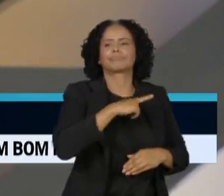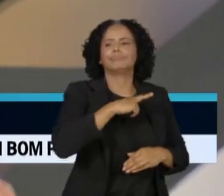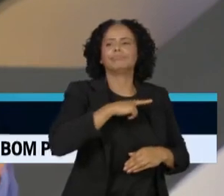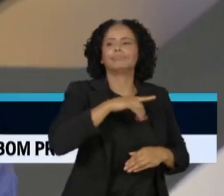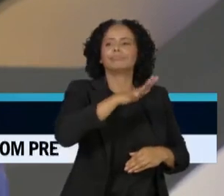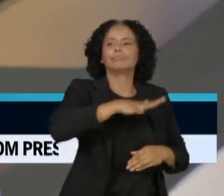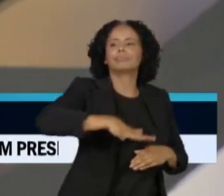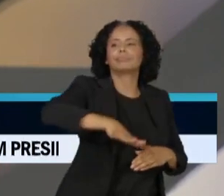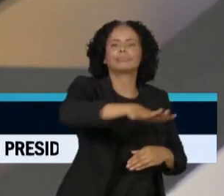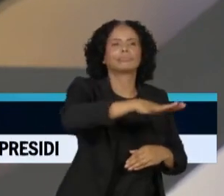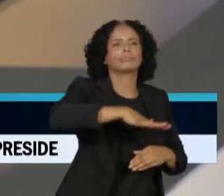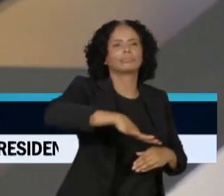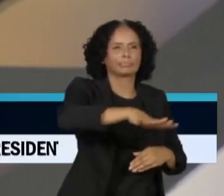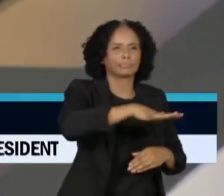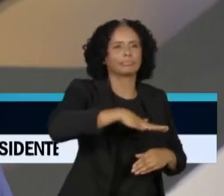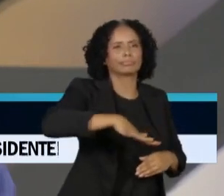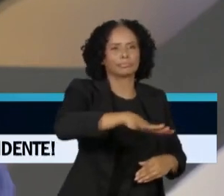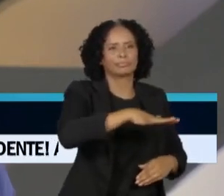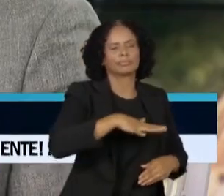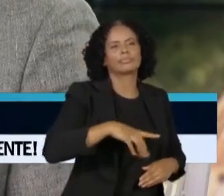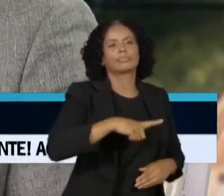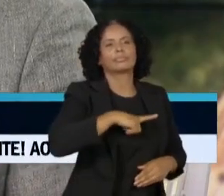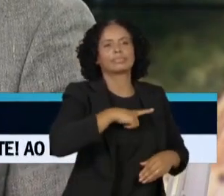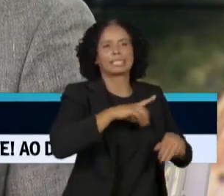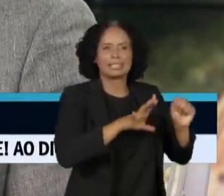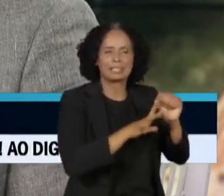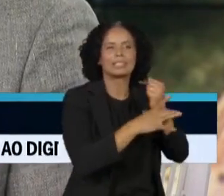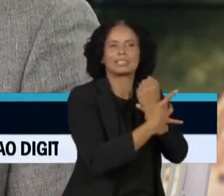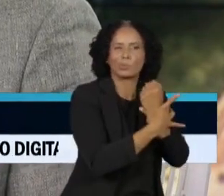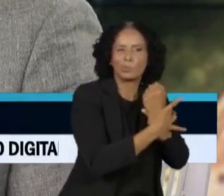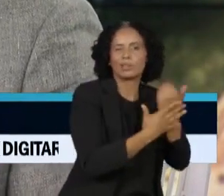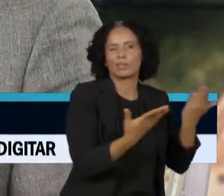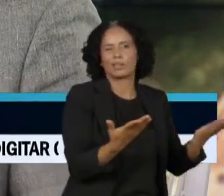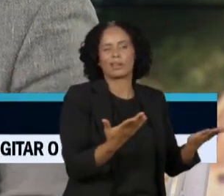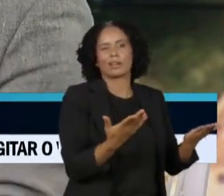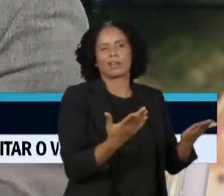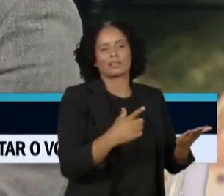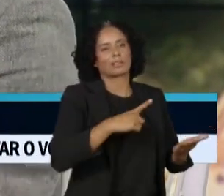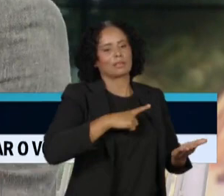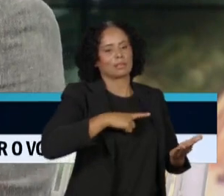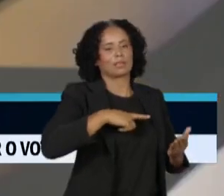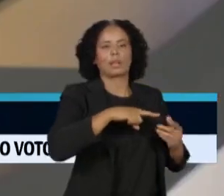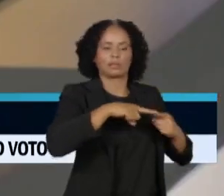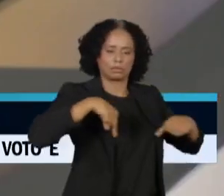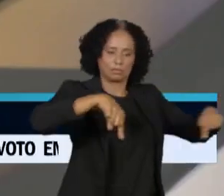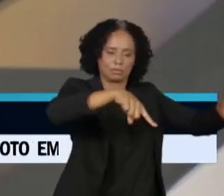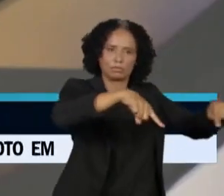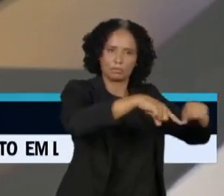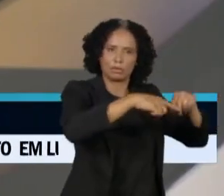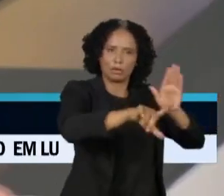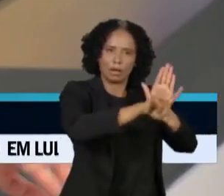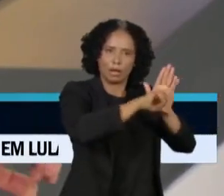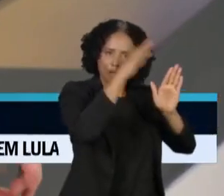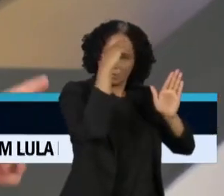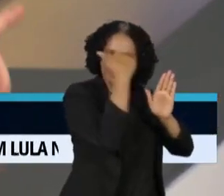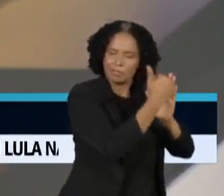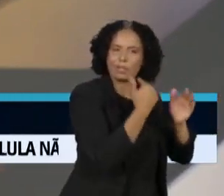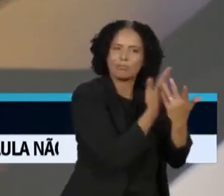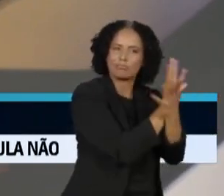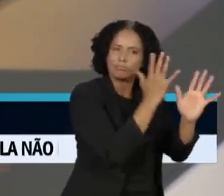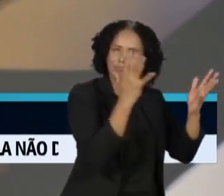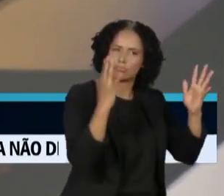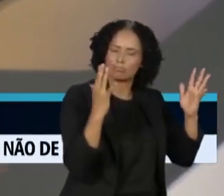floresta, o cara precisa ter a segurança de que aquela floresta que foi plantada é num terreno legalizado, é uma floresta que será